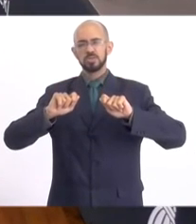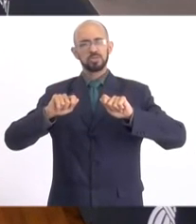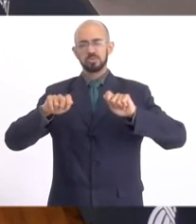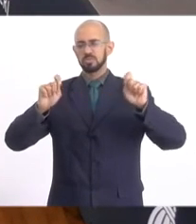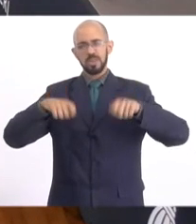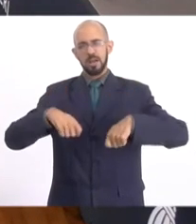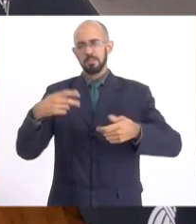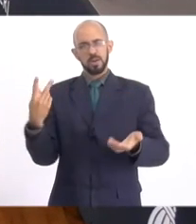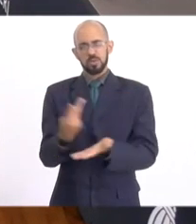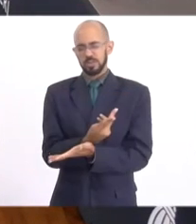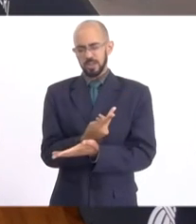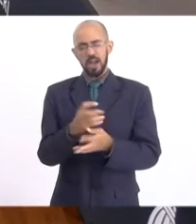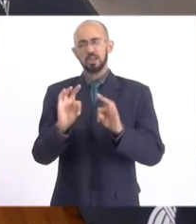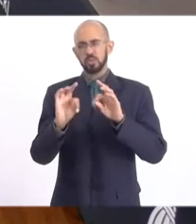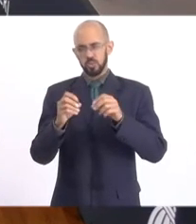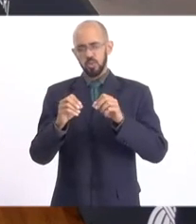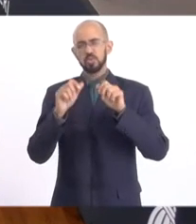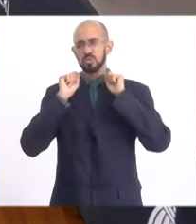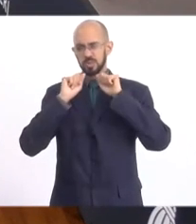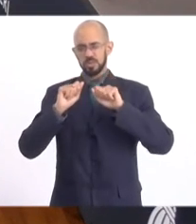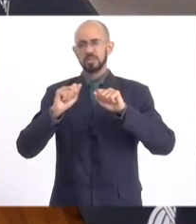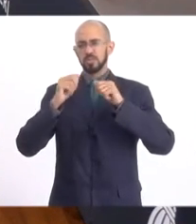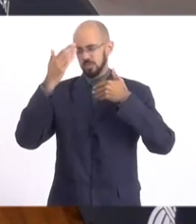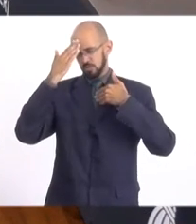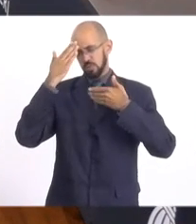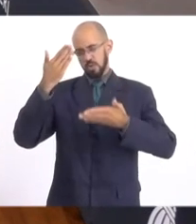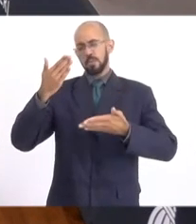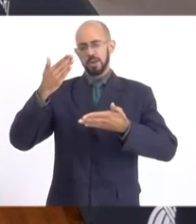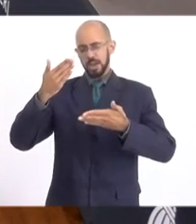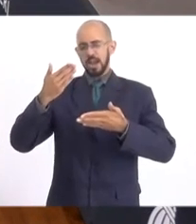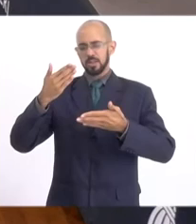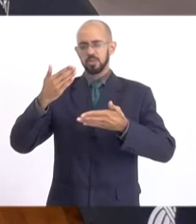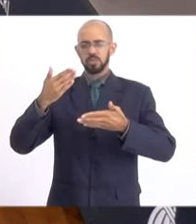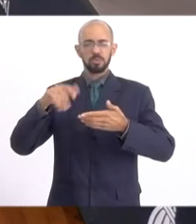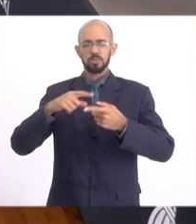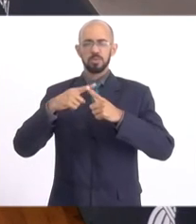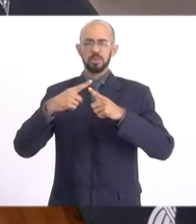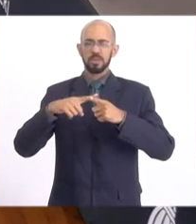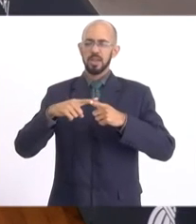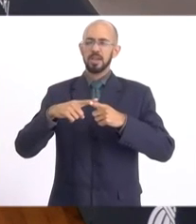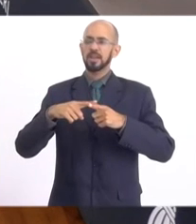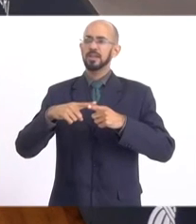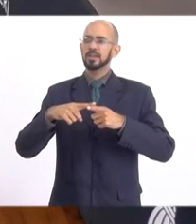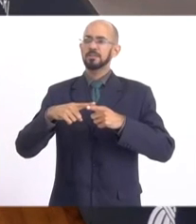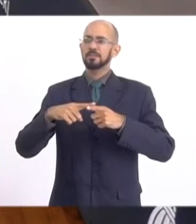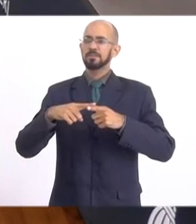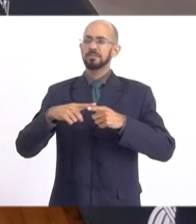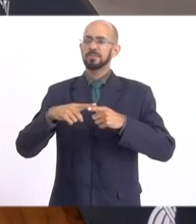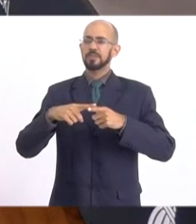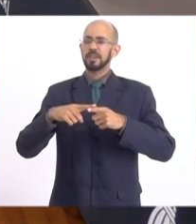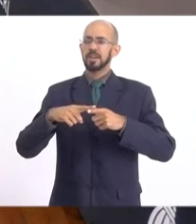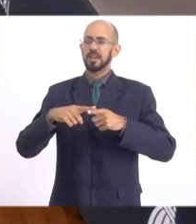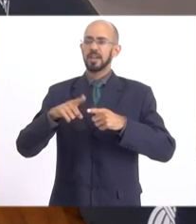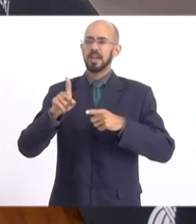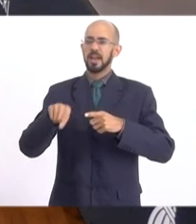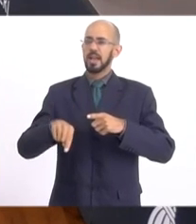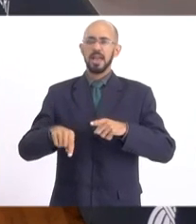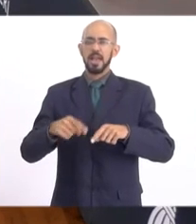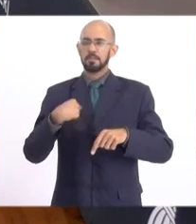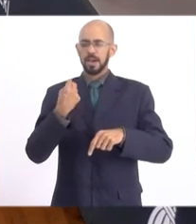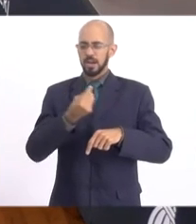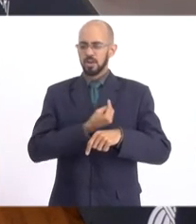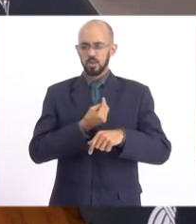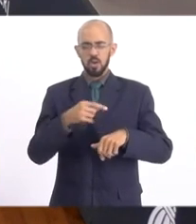a todos os assessores, meu, muito obrigado. A você, Juliana, que está filmando. Braço direito, esquerdo,